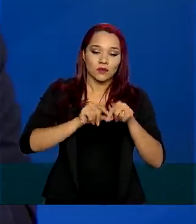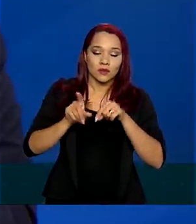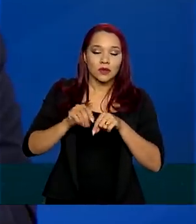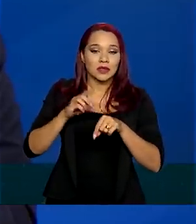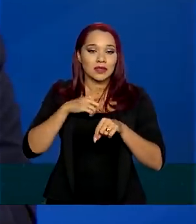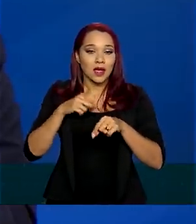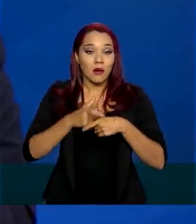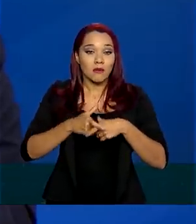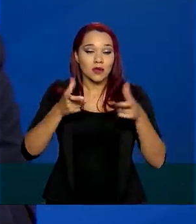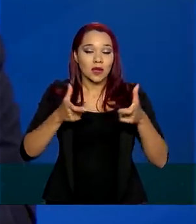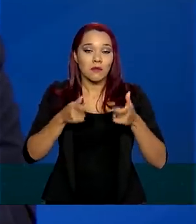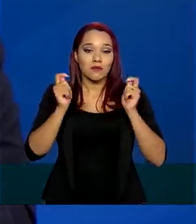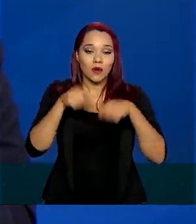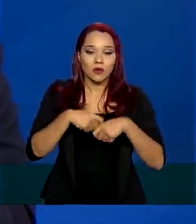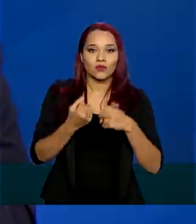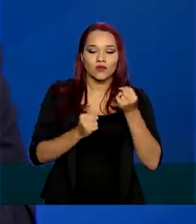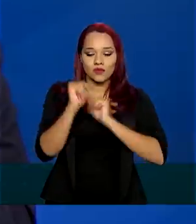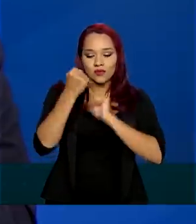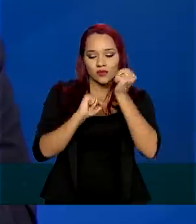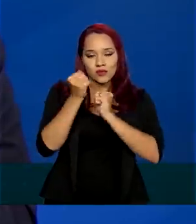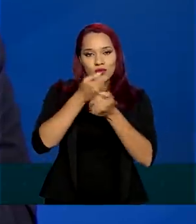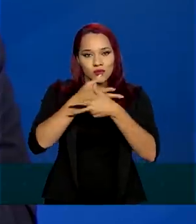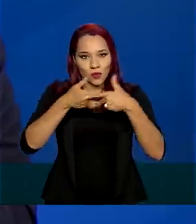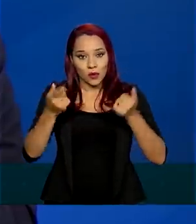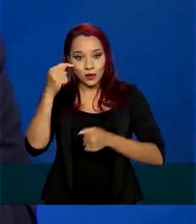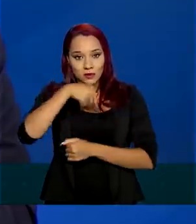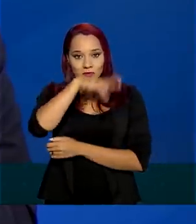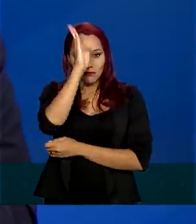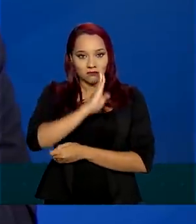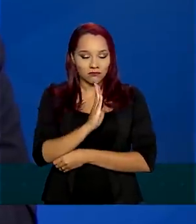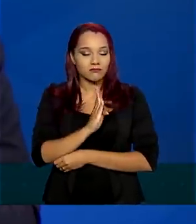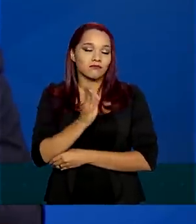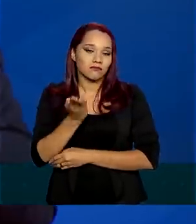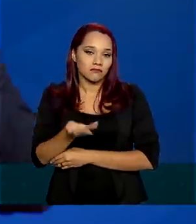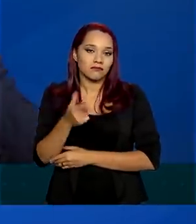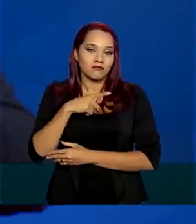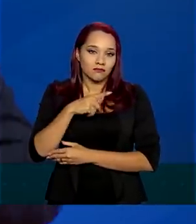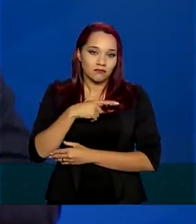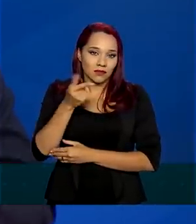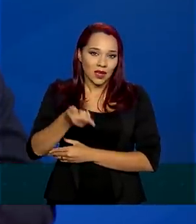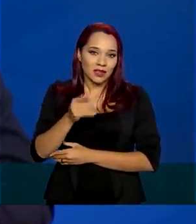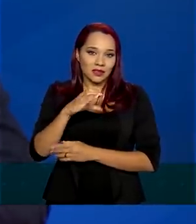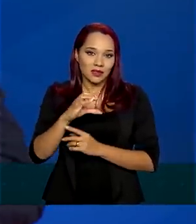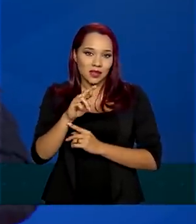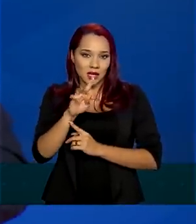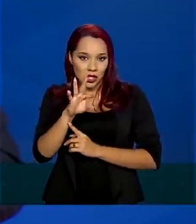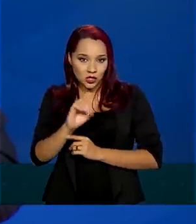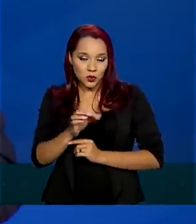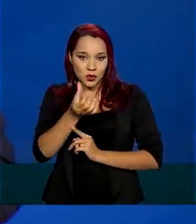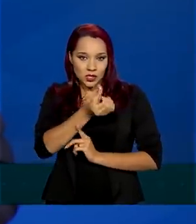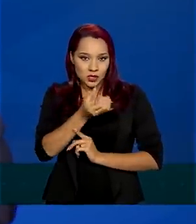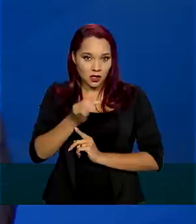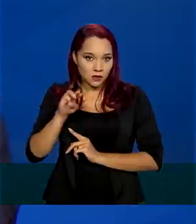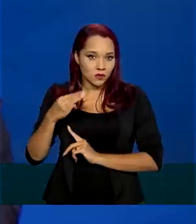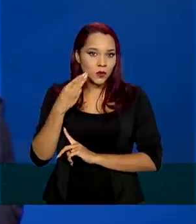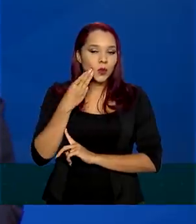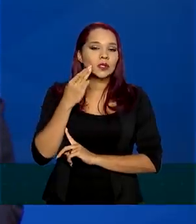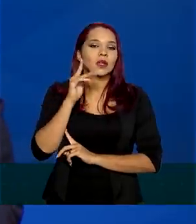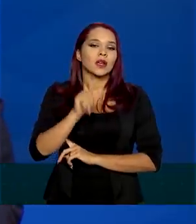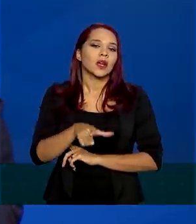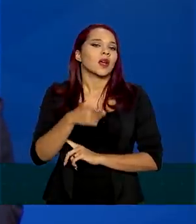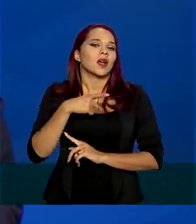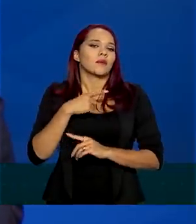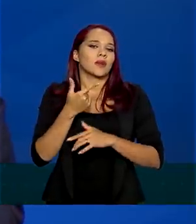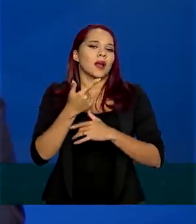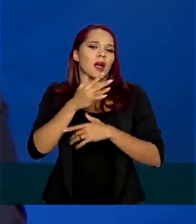capacidade de produção de equipamentos do Brasil, então, ele tem esse crédito de 600 milhões, ele é aberto para reconversão